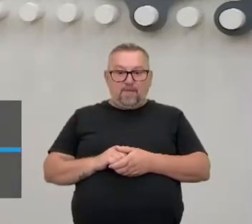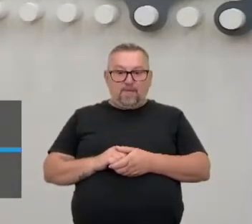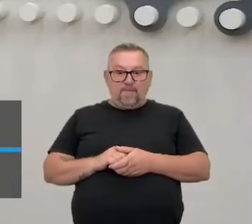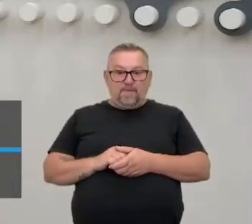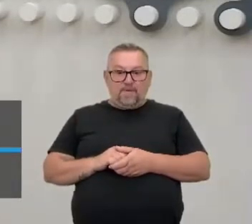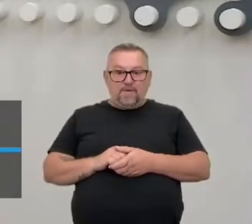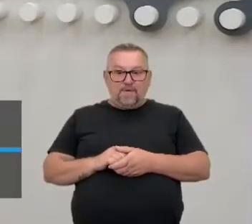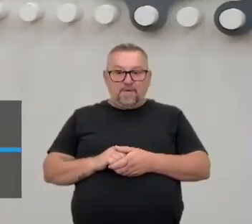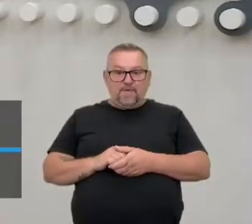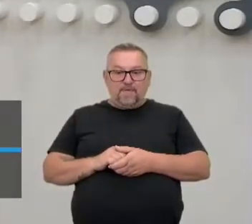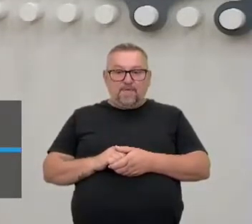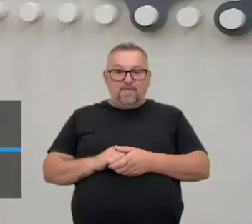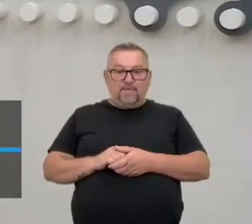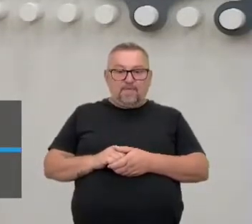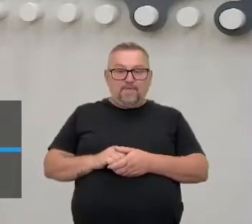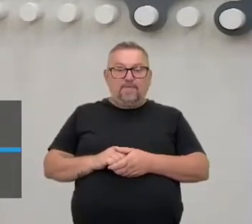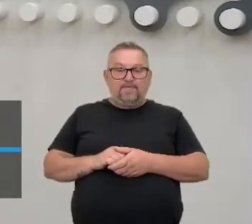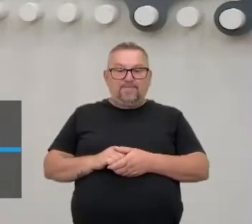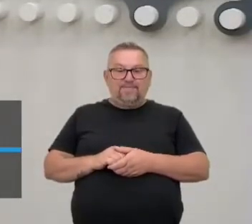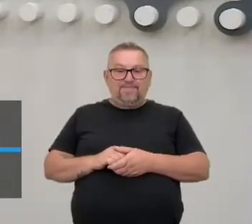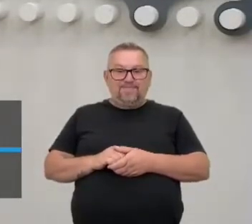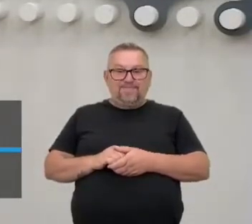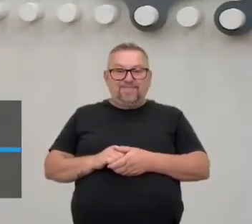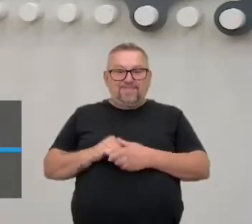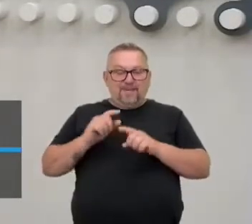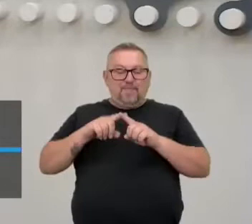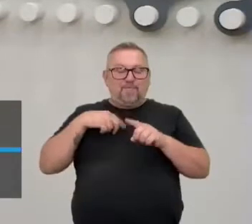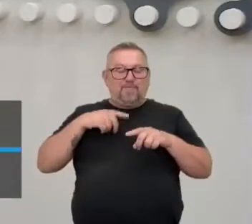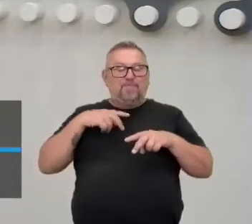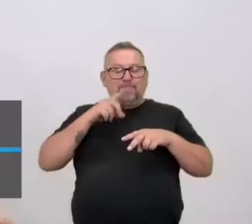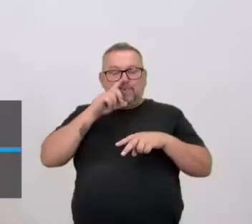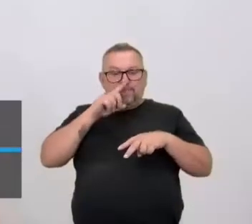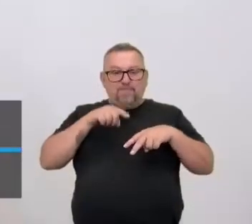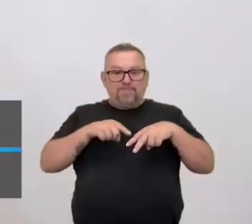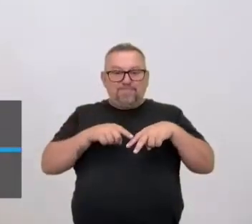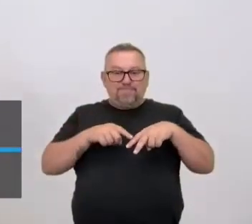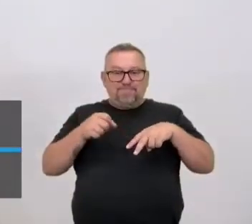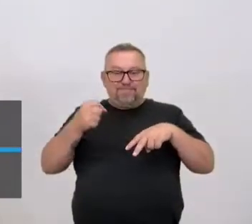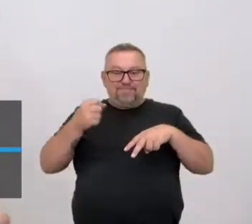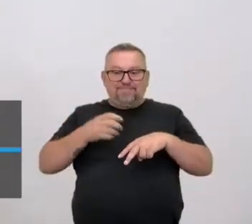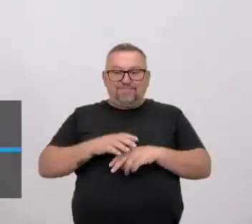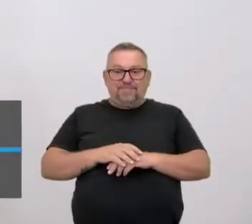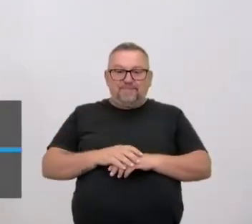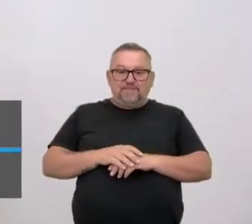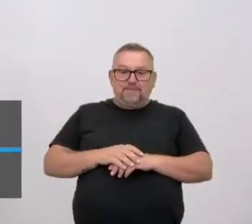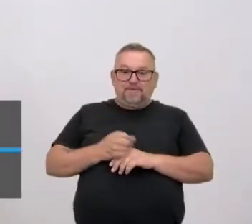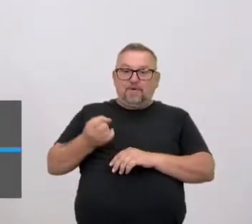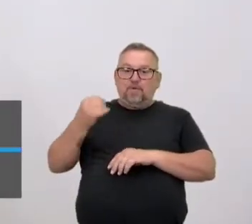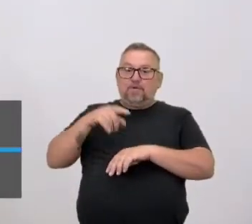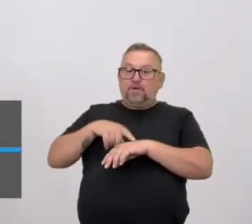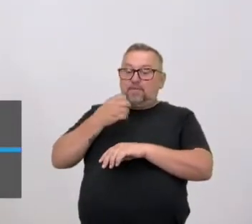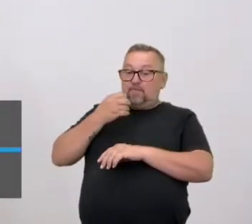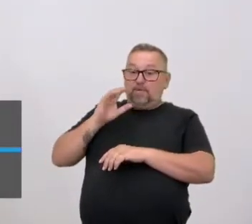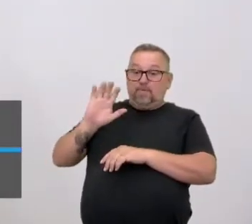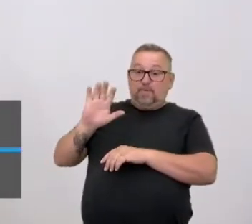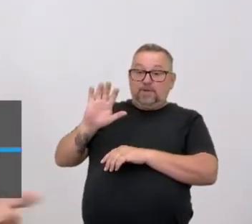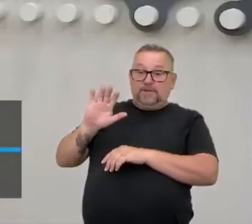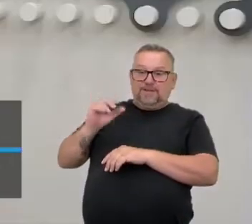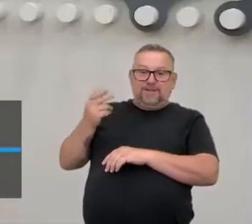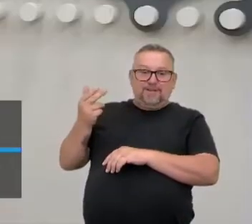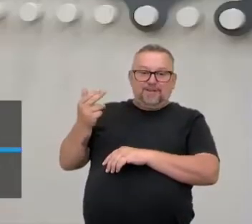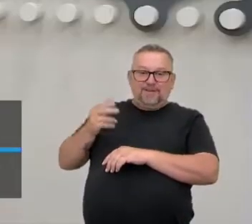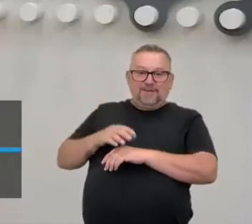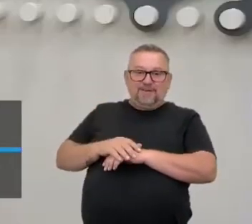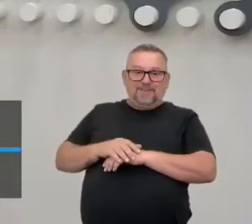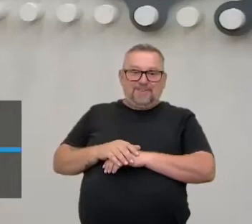baixo, pra evitar quebrar o joelho. É, a situação do joelho. Posso uma pergunta? Pode. Quanto tempo vai ficar bom desse jeito aí? Você quer começar a fazer agora?